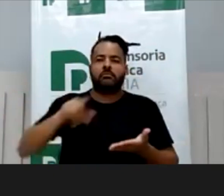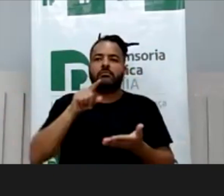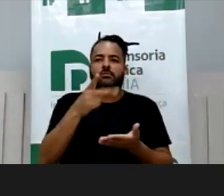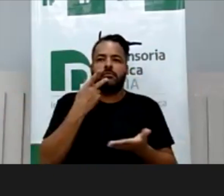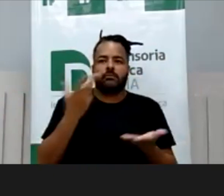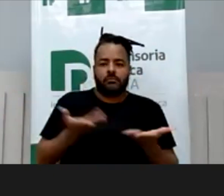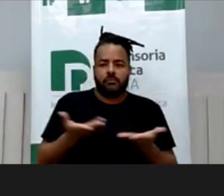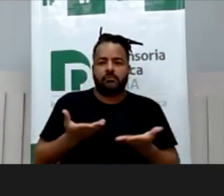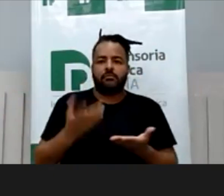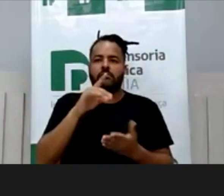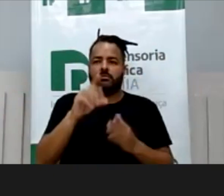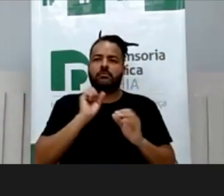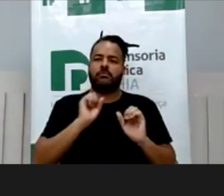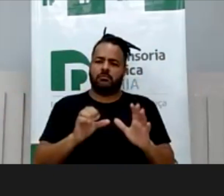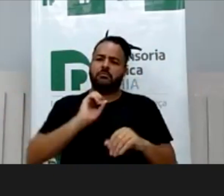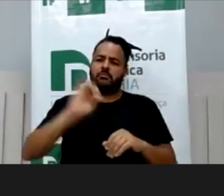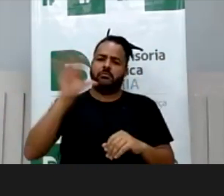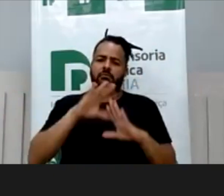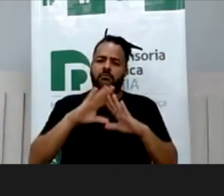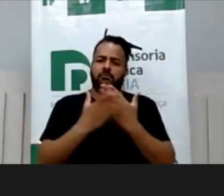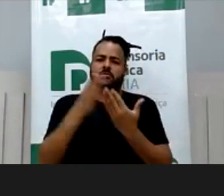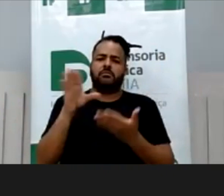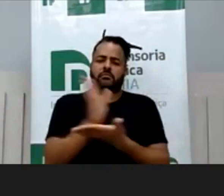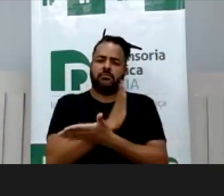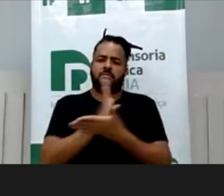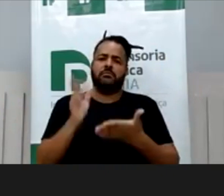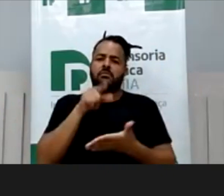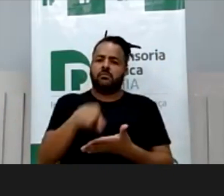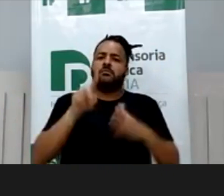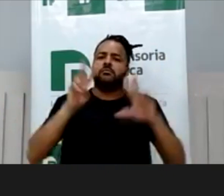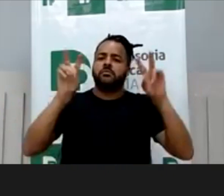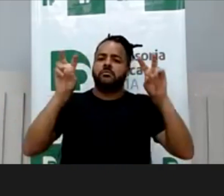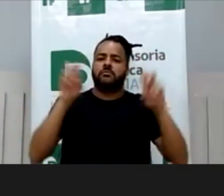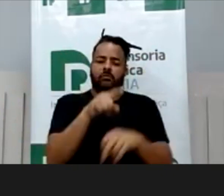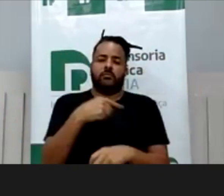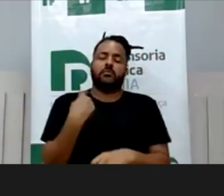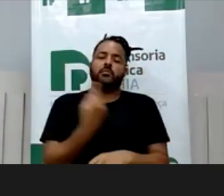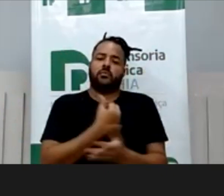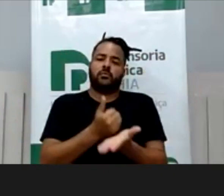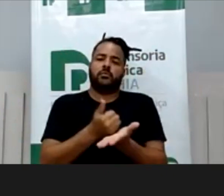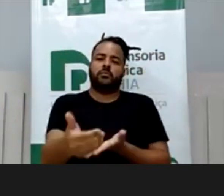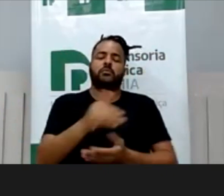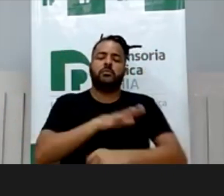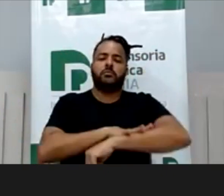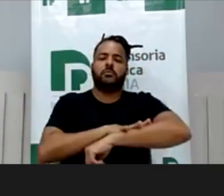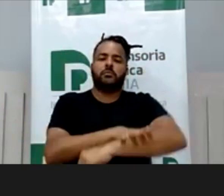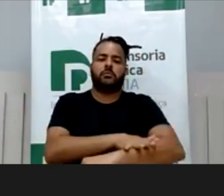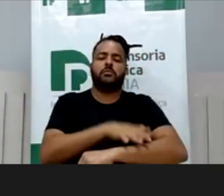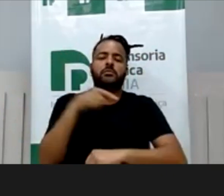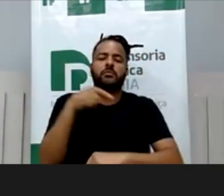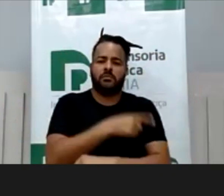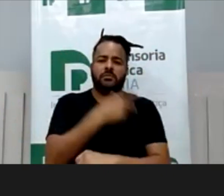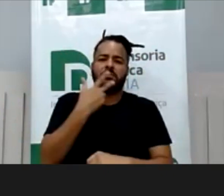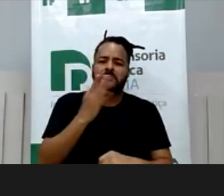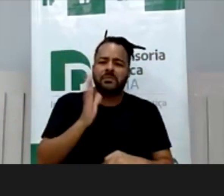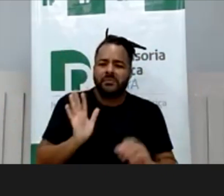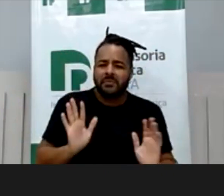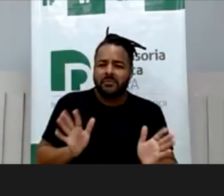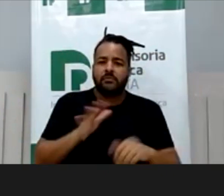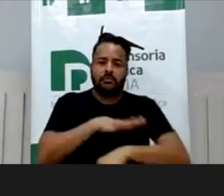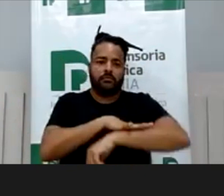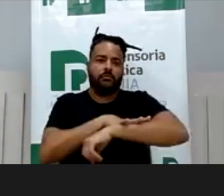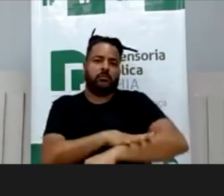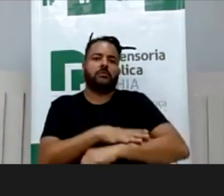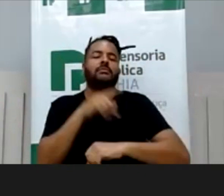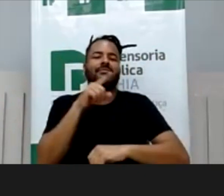a gente já foi a algumas escolas, né, e esse é um tema que a gente começou com o tema do racismo, né, não basta ser, não ser racista,